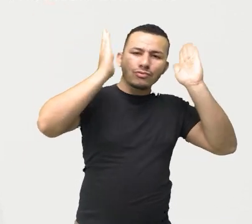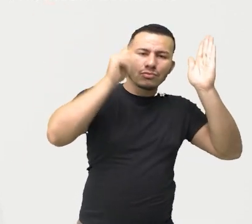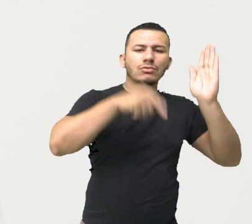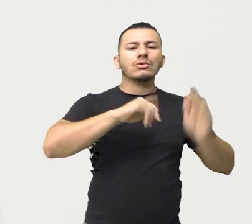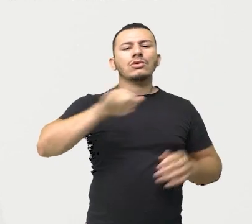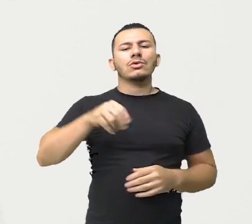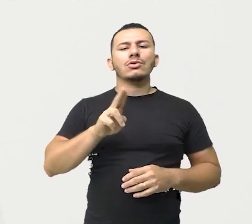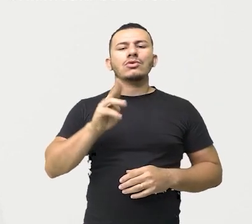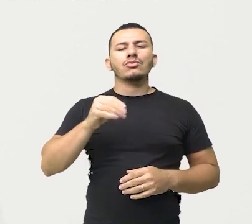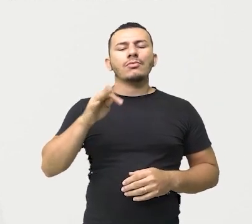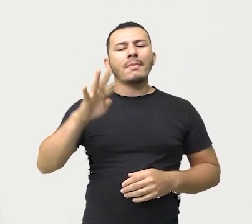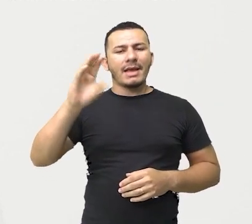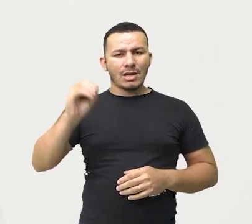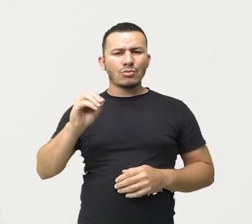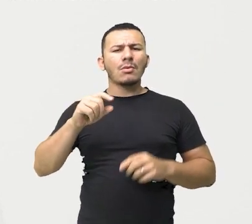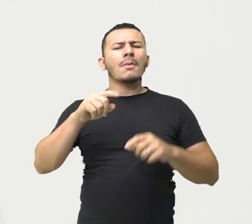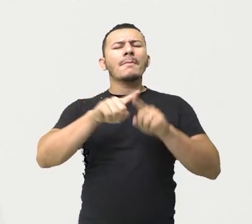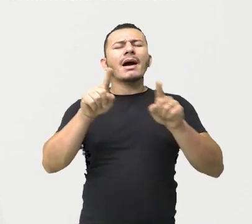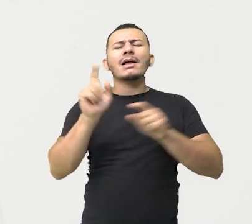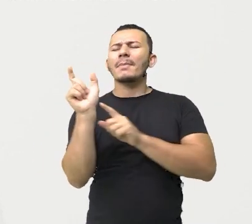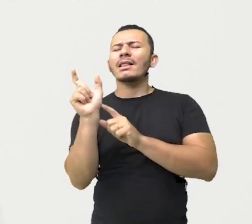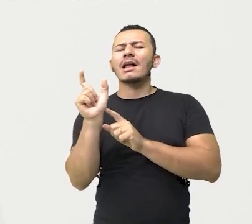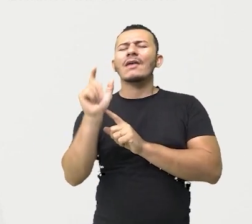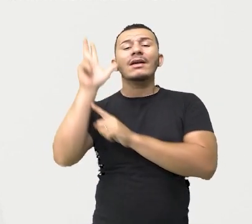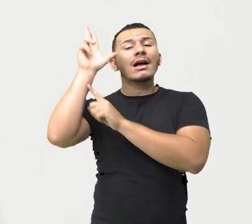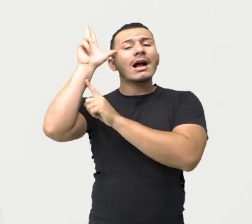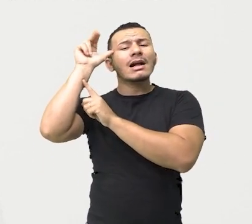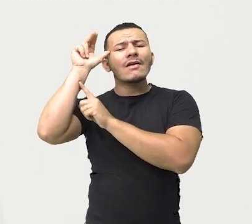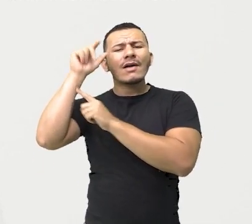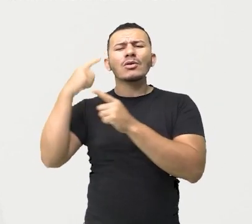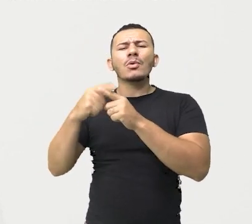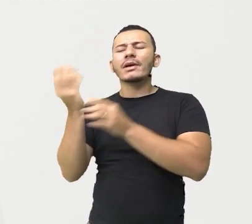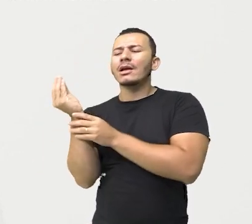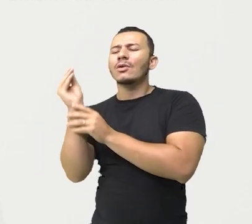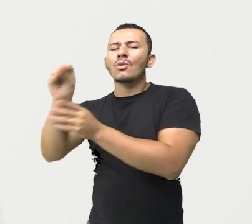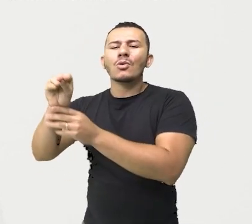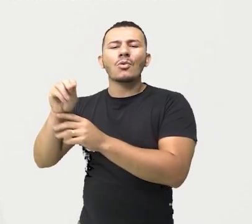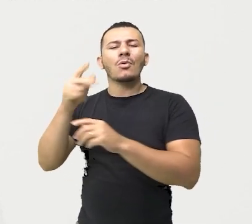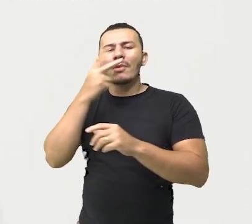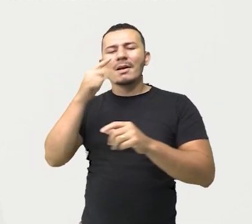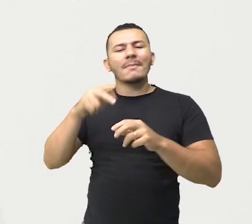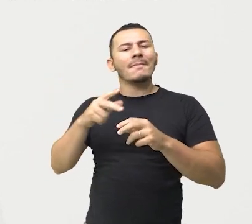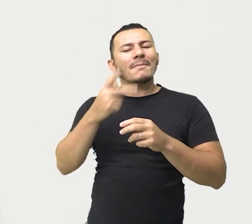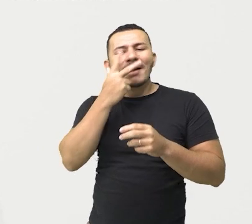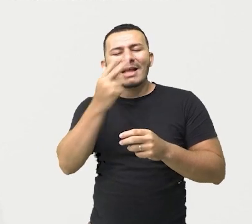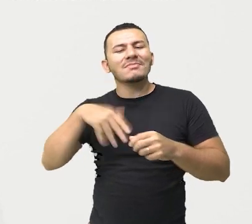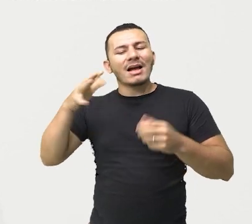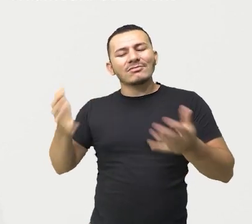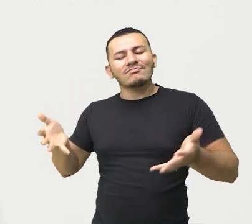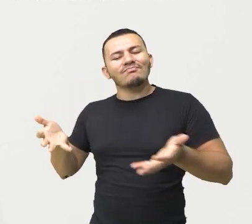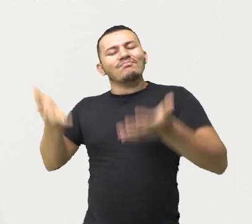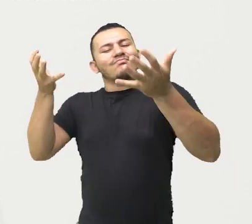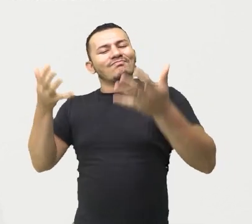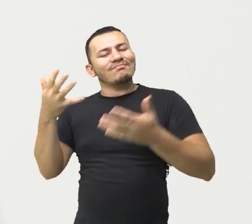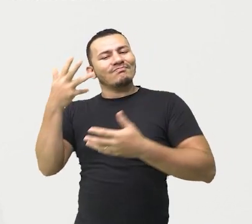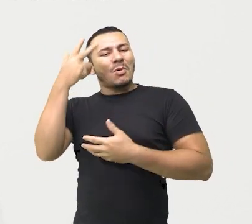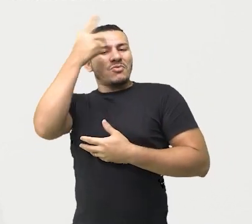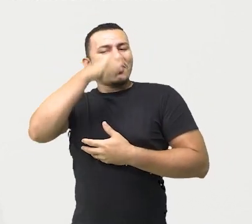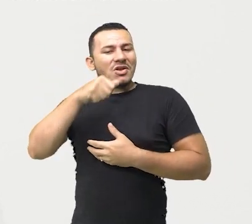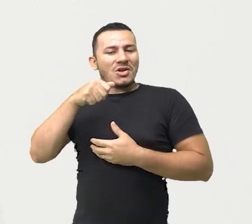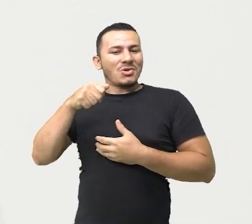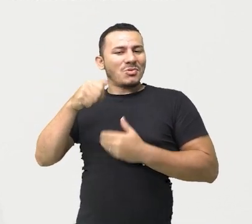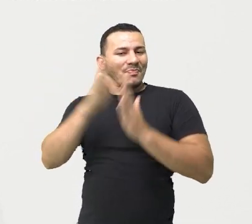claro que para dar um glamour, tornar a situação um momento mais glamouroso, para ficar muito mais bonito no